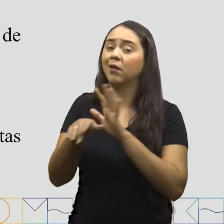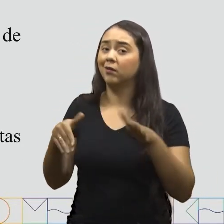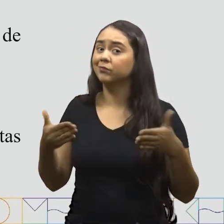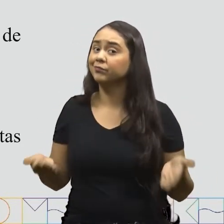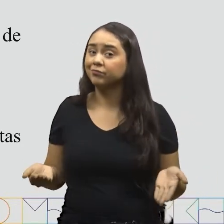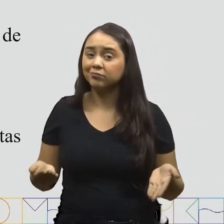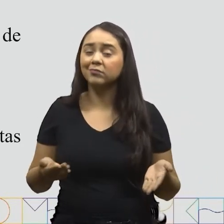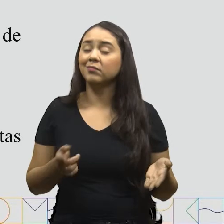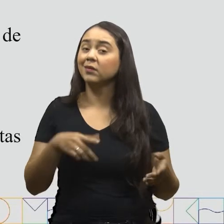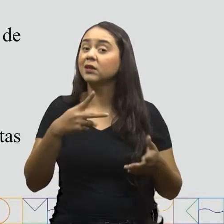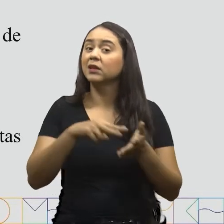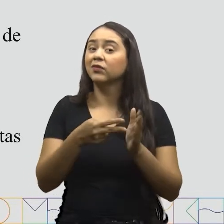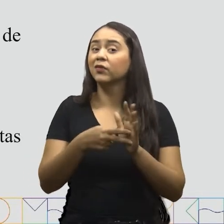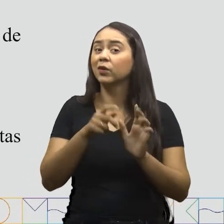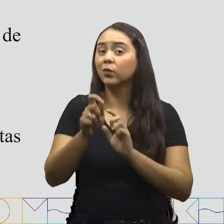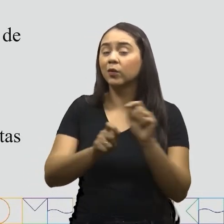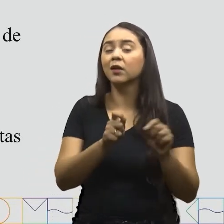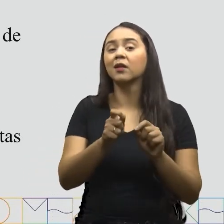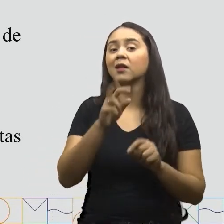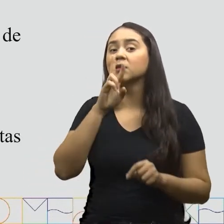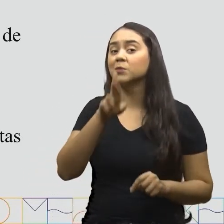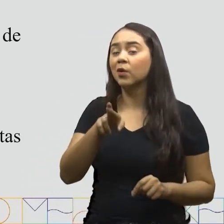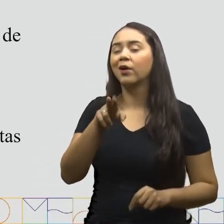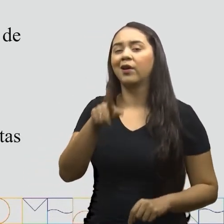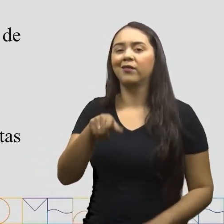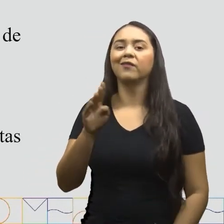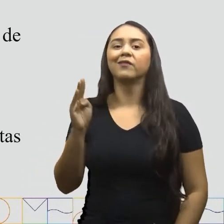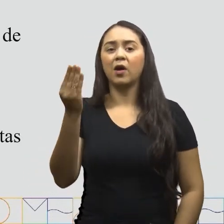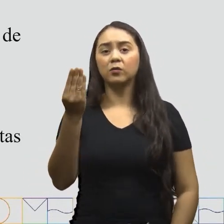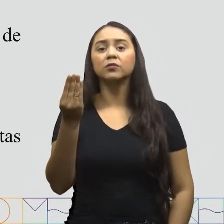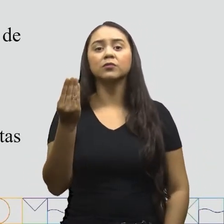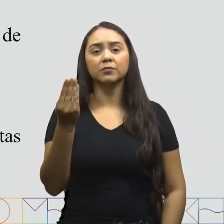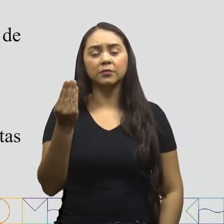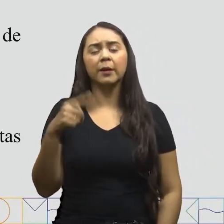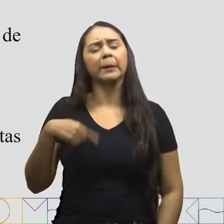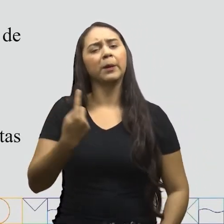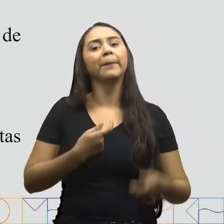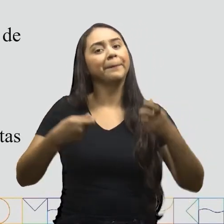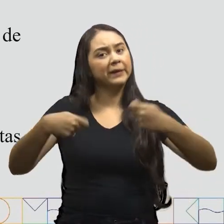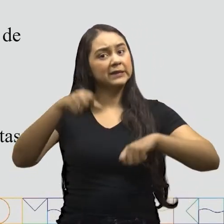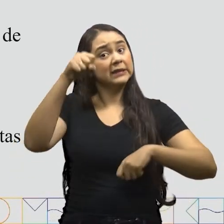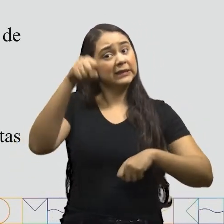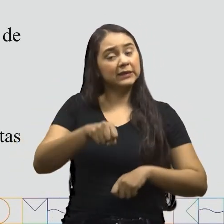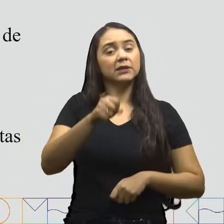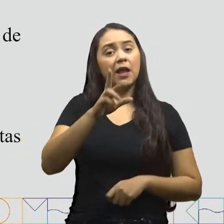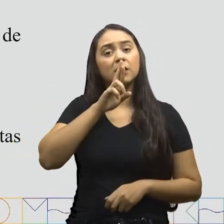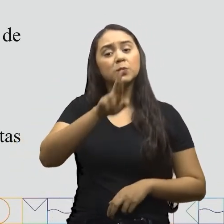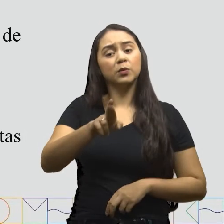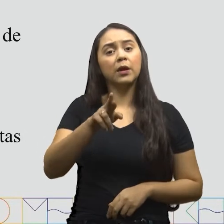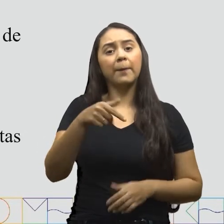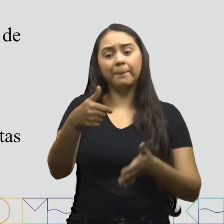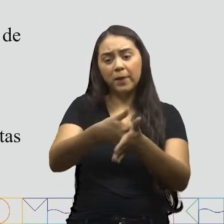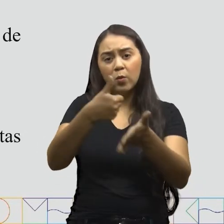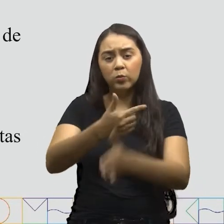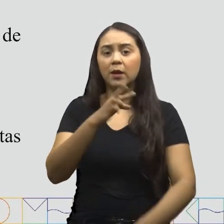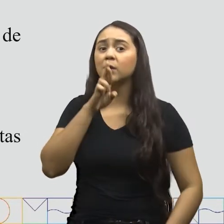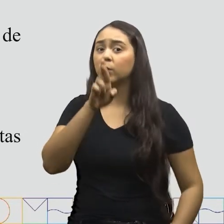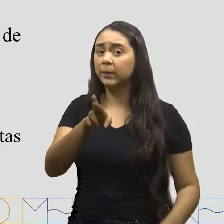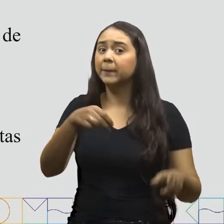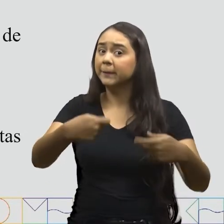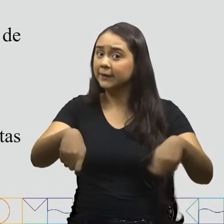isso mesmo Então A resposta é Falsa Nós precisamos responder as perguntas